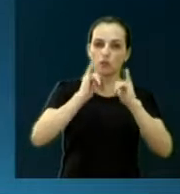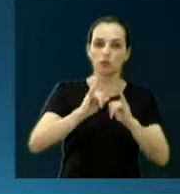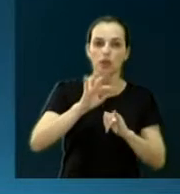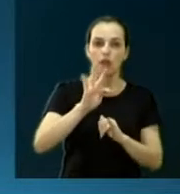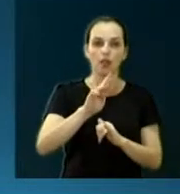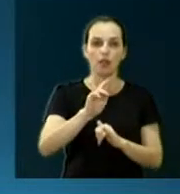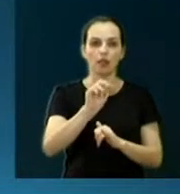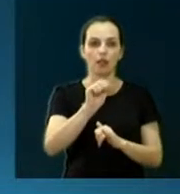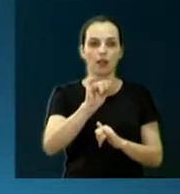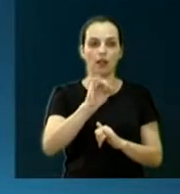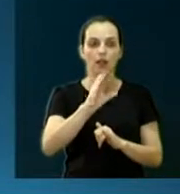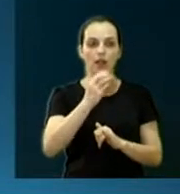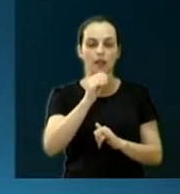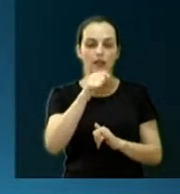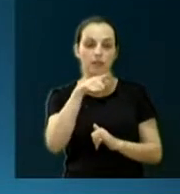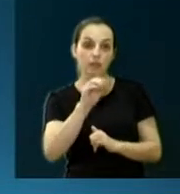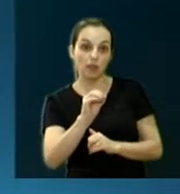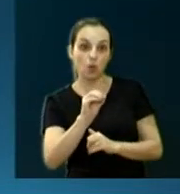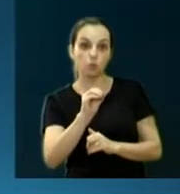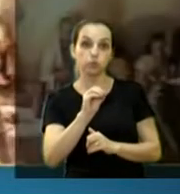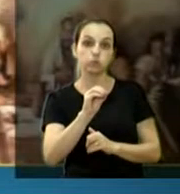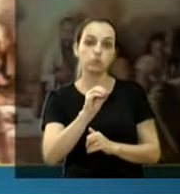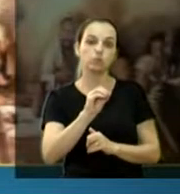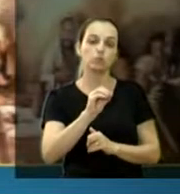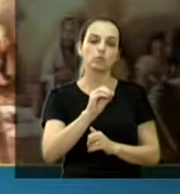de pratas para trair Jesus.